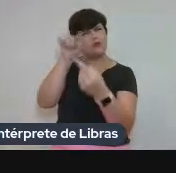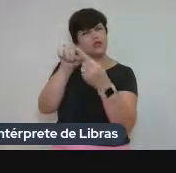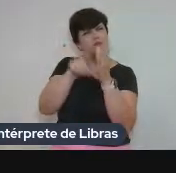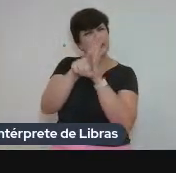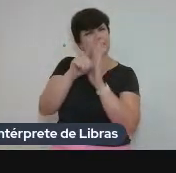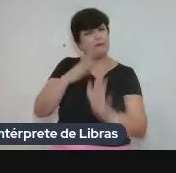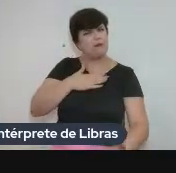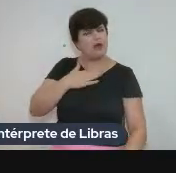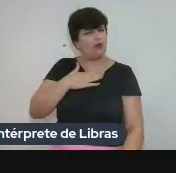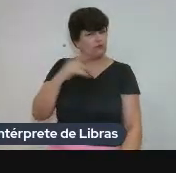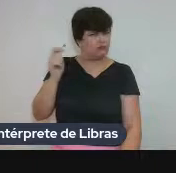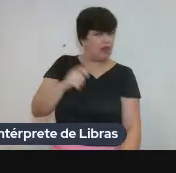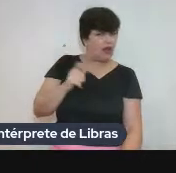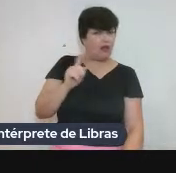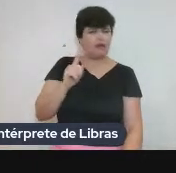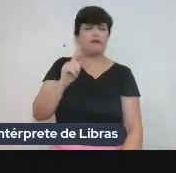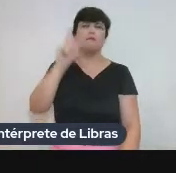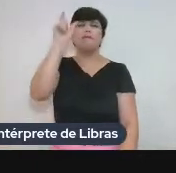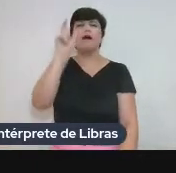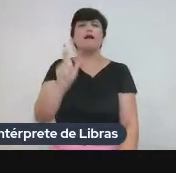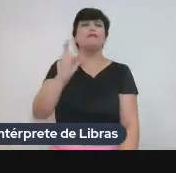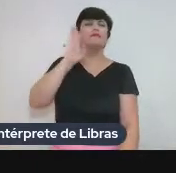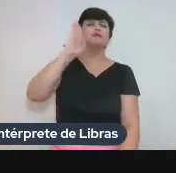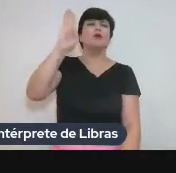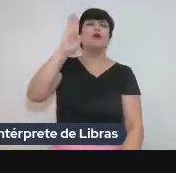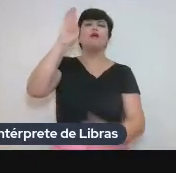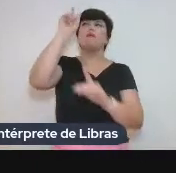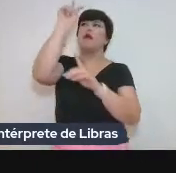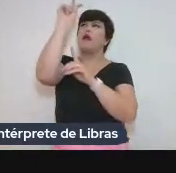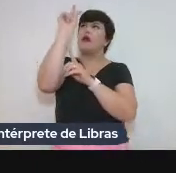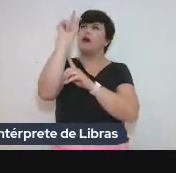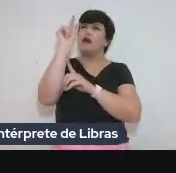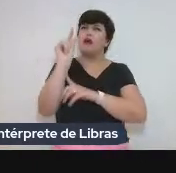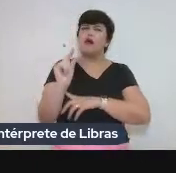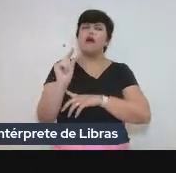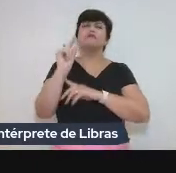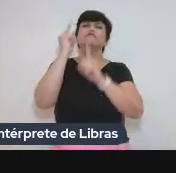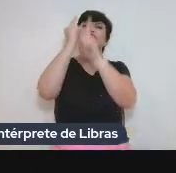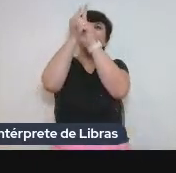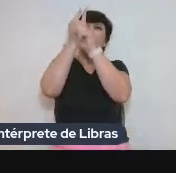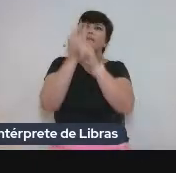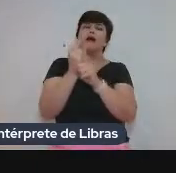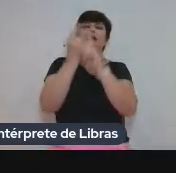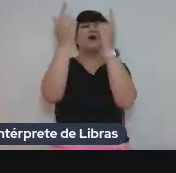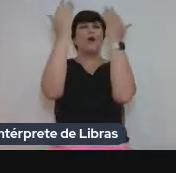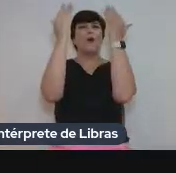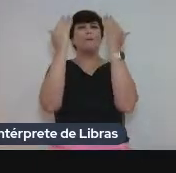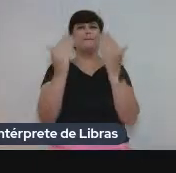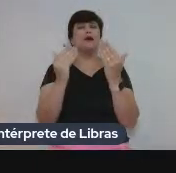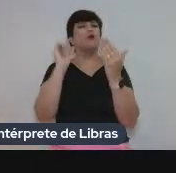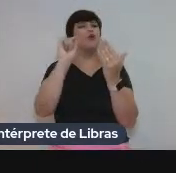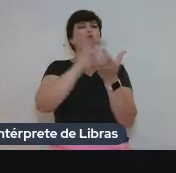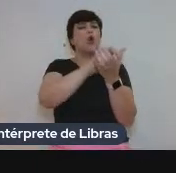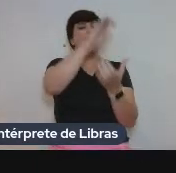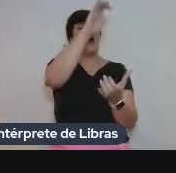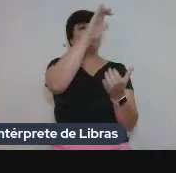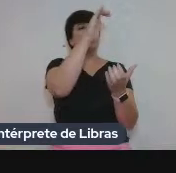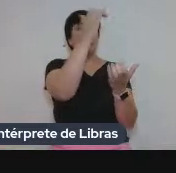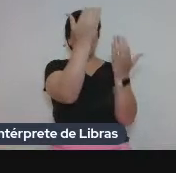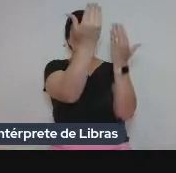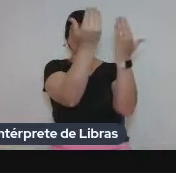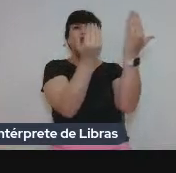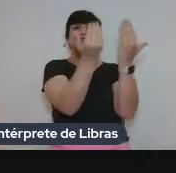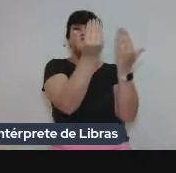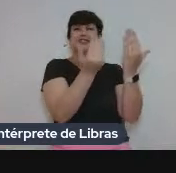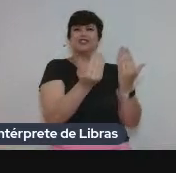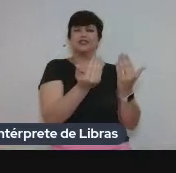pesquisa, e essa palavra-chave é justamente uma lista de palavras que é resultado de uma comparação com o corpo de contraste, um corpo